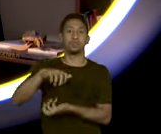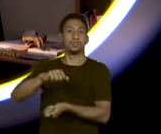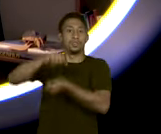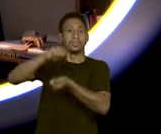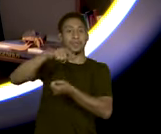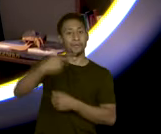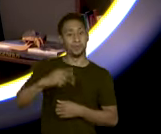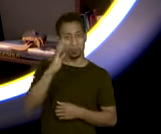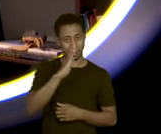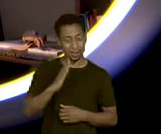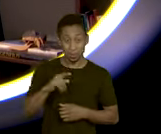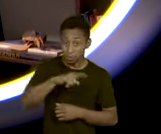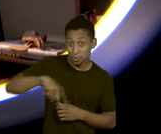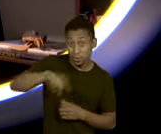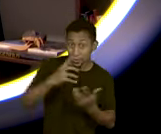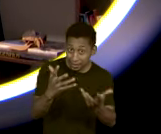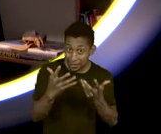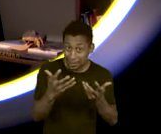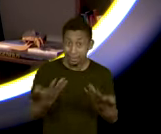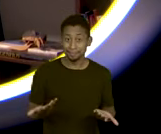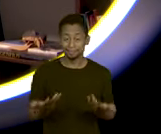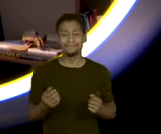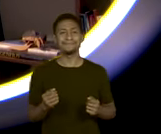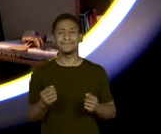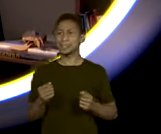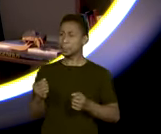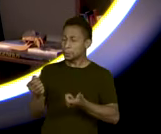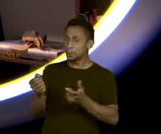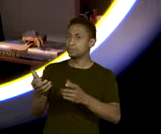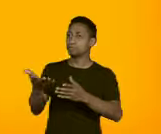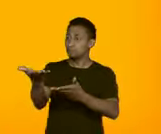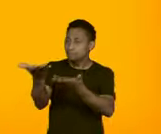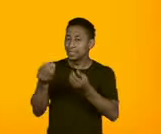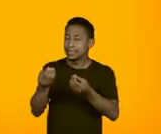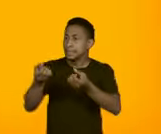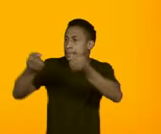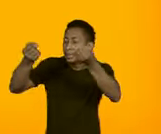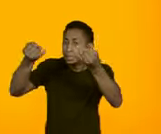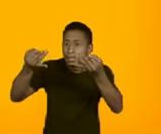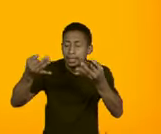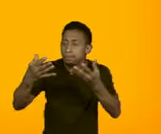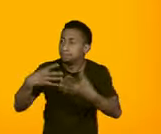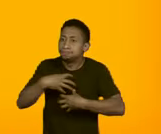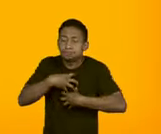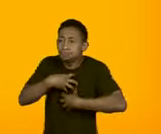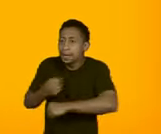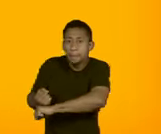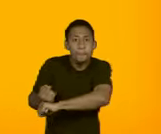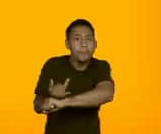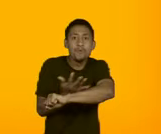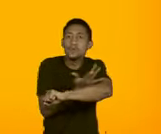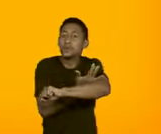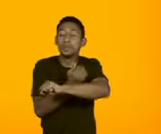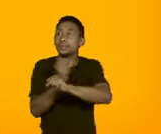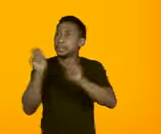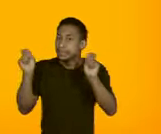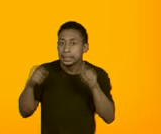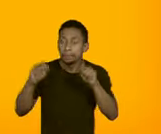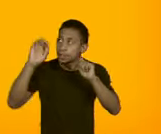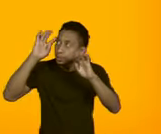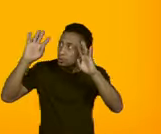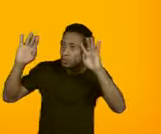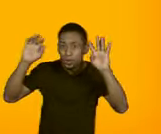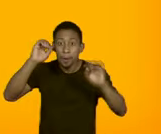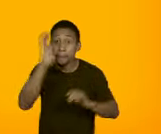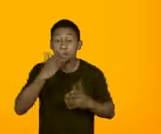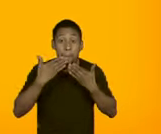como todo mundo quer. Ouvir você é emocionante, sabe? Dá até pra sonhar com o Brasil melhor pra todo mundo. É